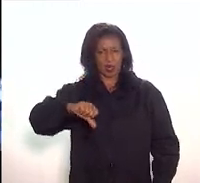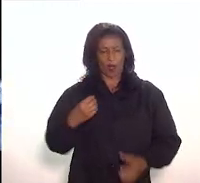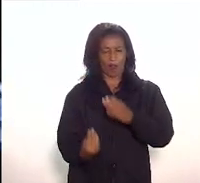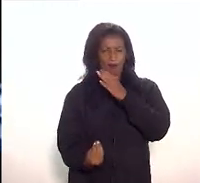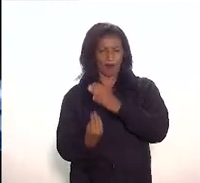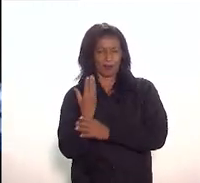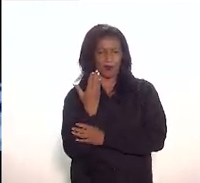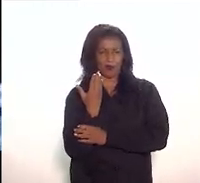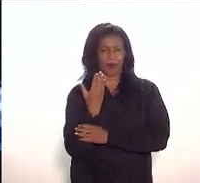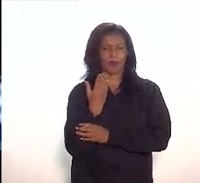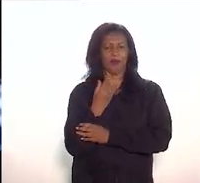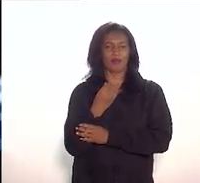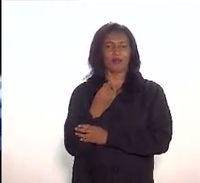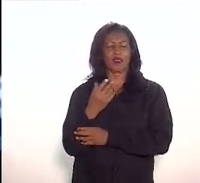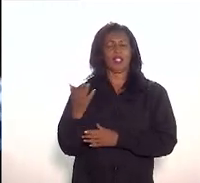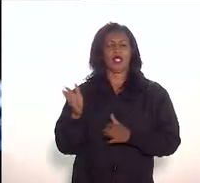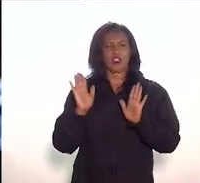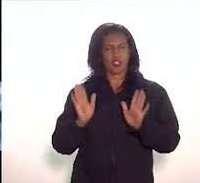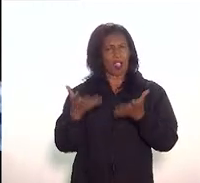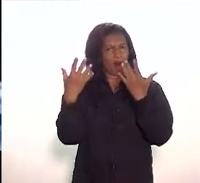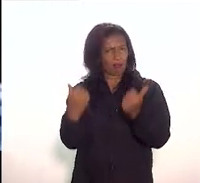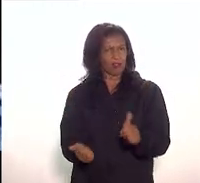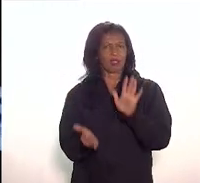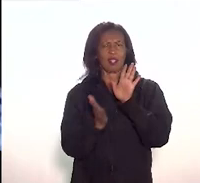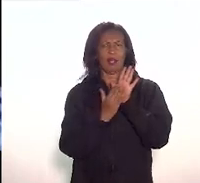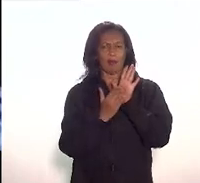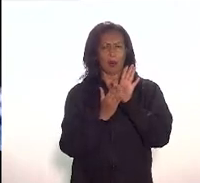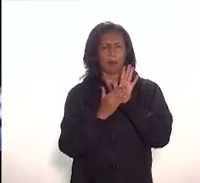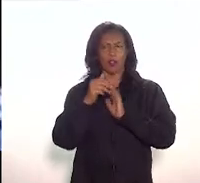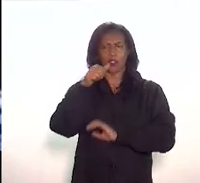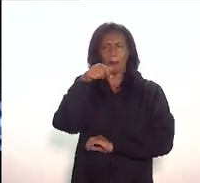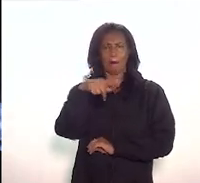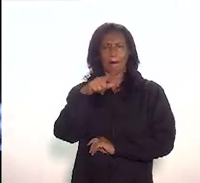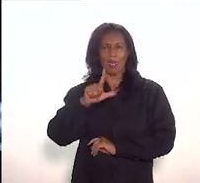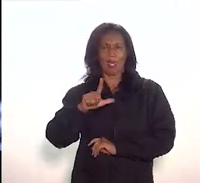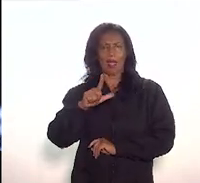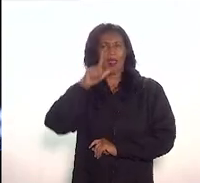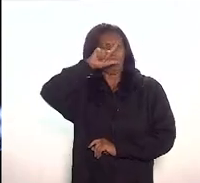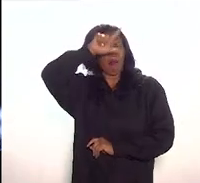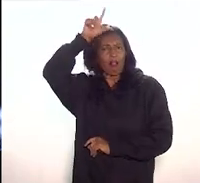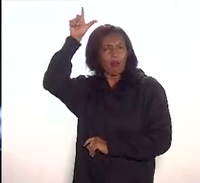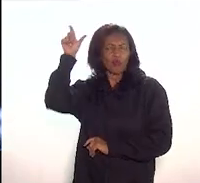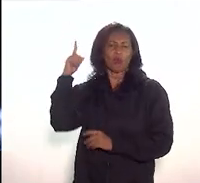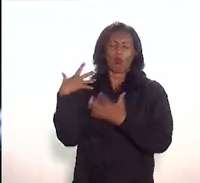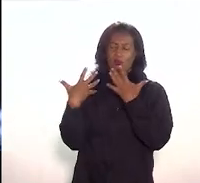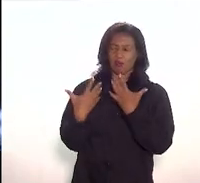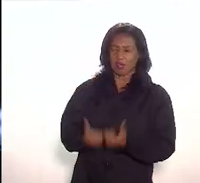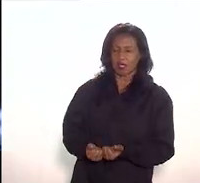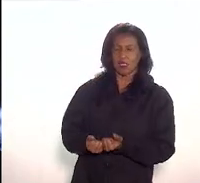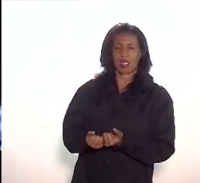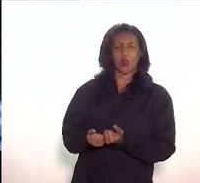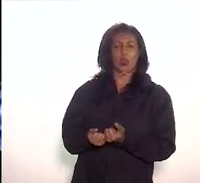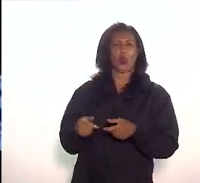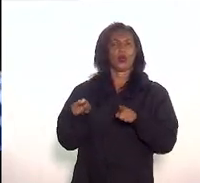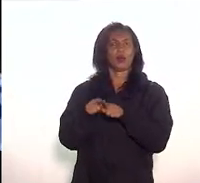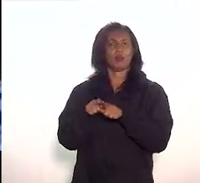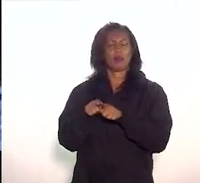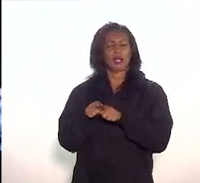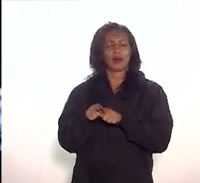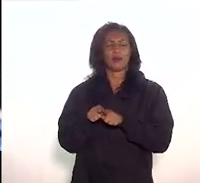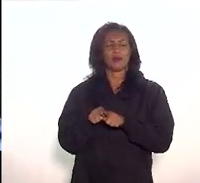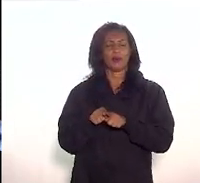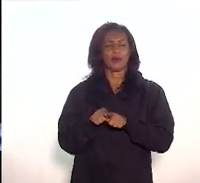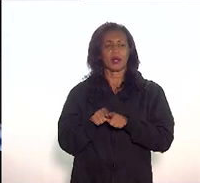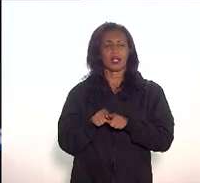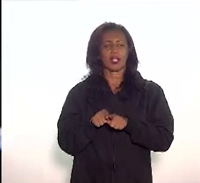conversamos, eu apresentei a proposta de criarmos esse PL, o deputado Luiz Paulo abraçou, foi uma experiência de grande importância quando nós